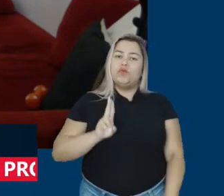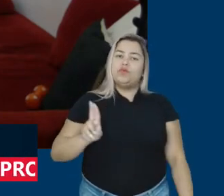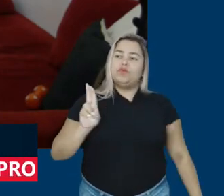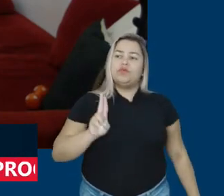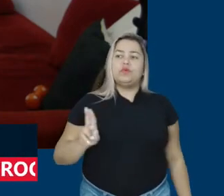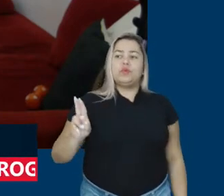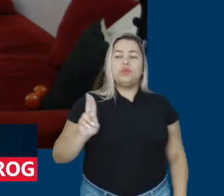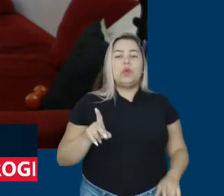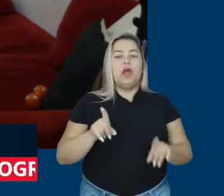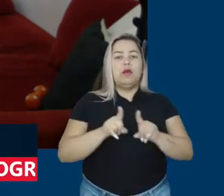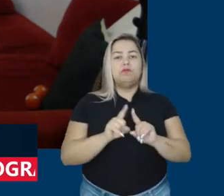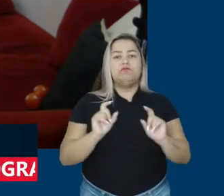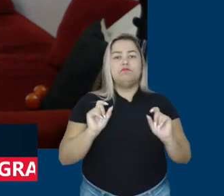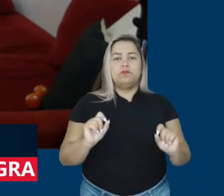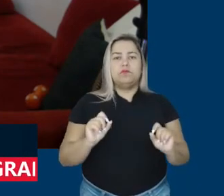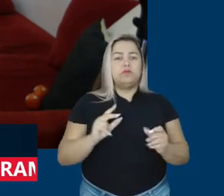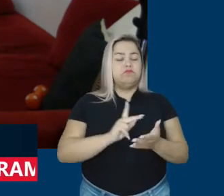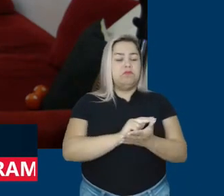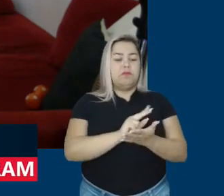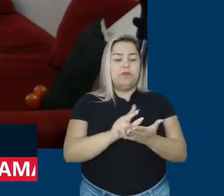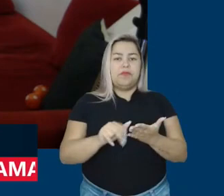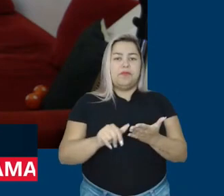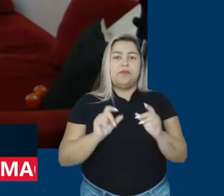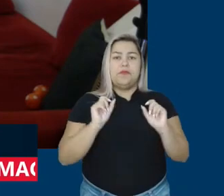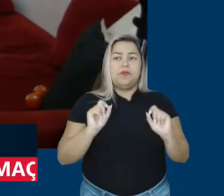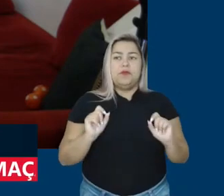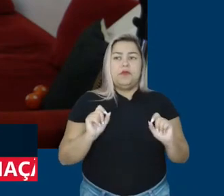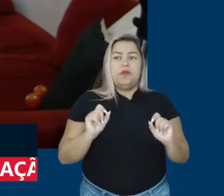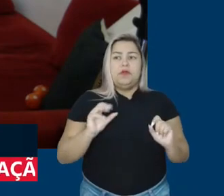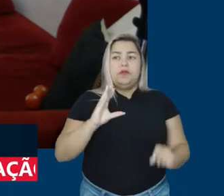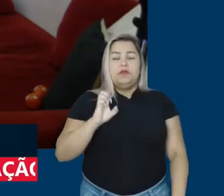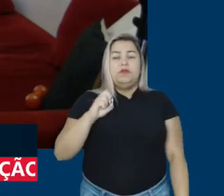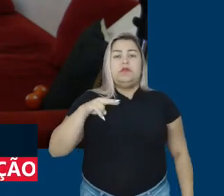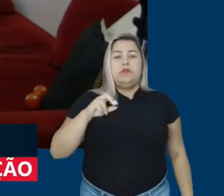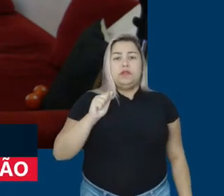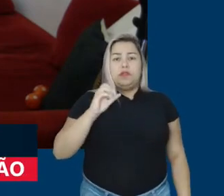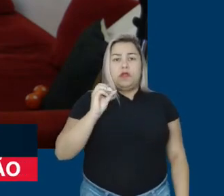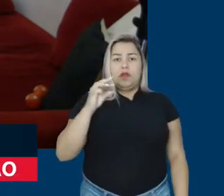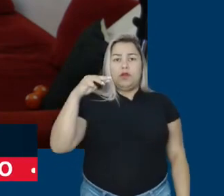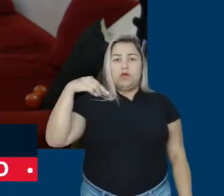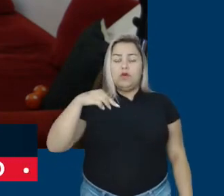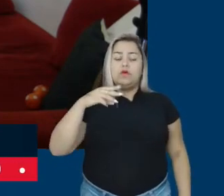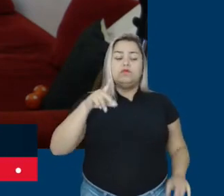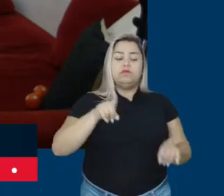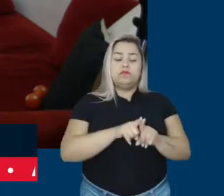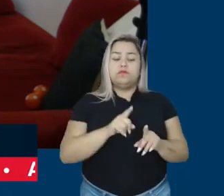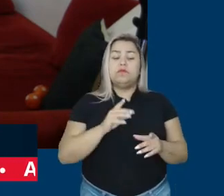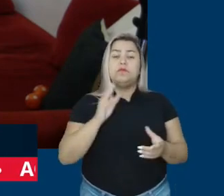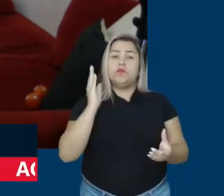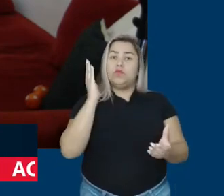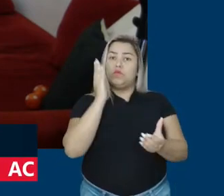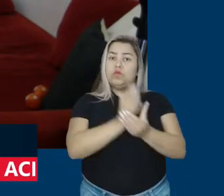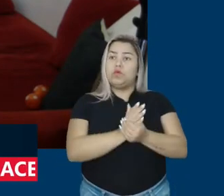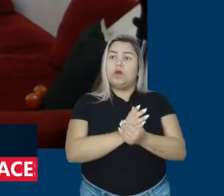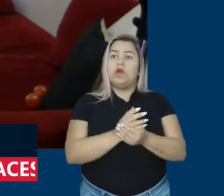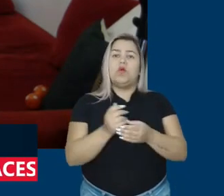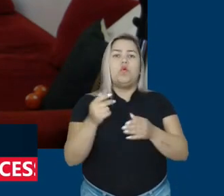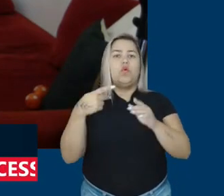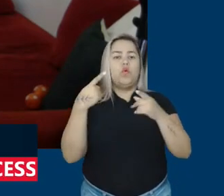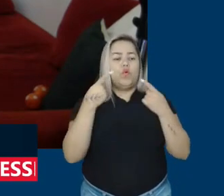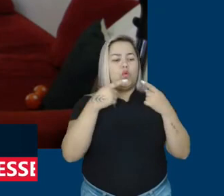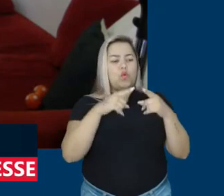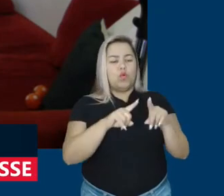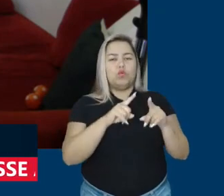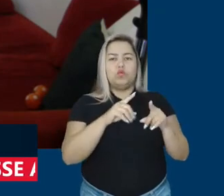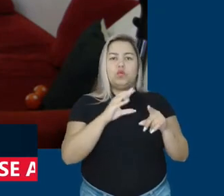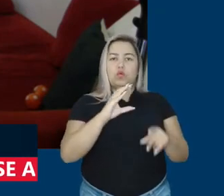tem aí nas mais diversas plataformas. Por isso, a Senacom instaurou um processo administrativo contra o Google aqui no